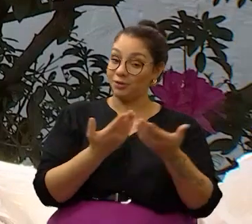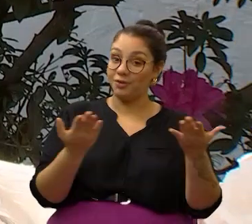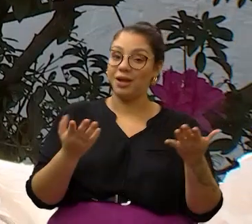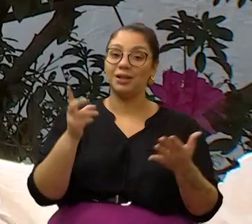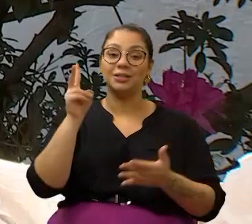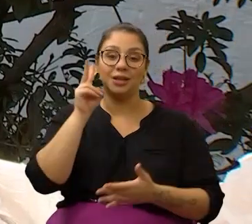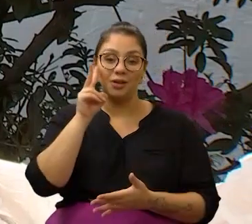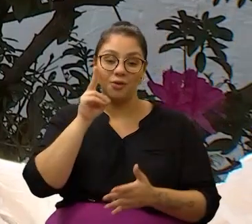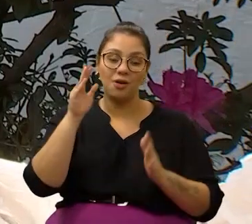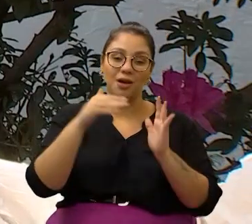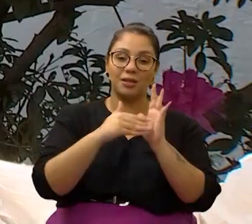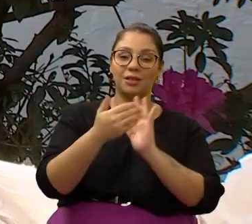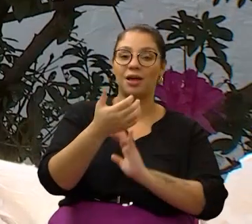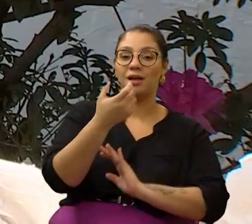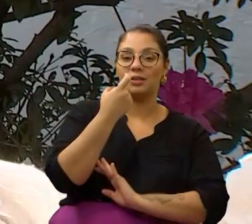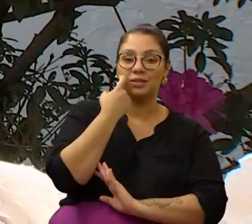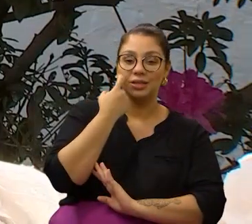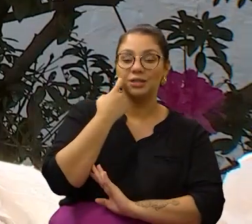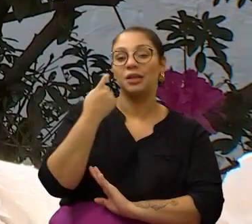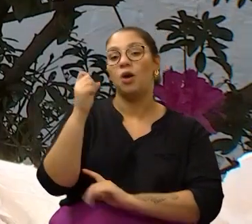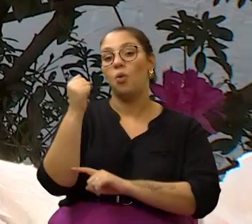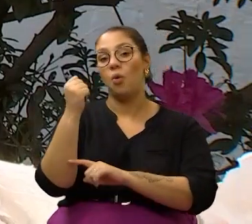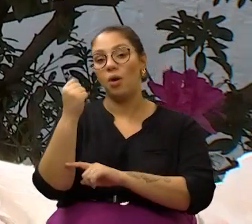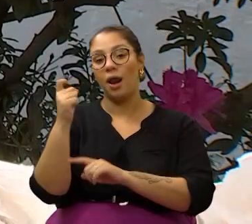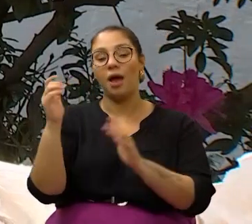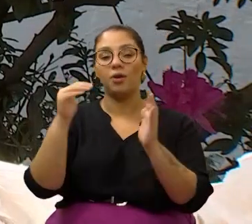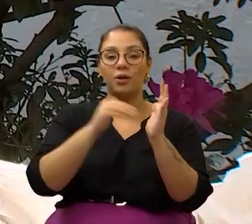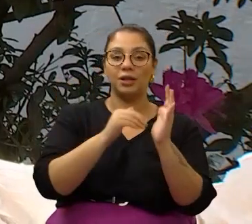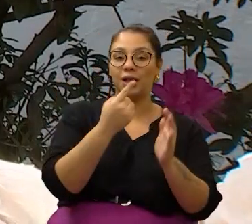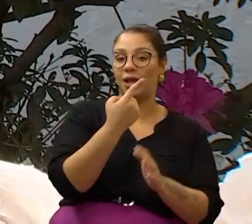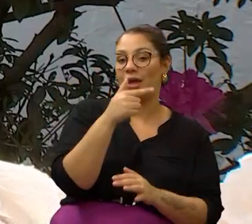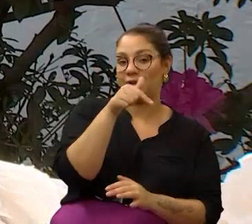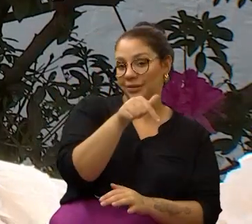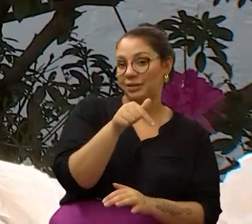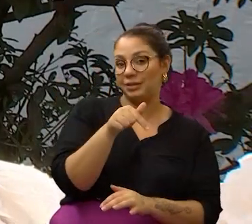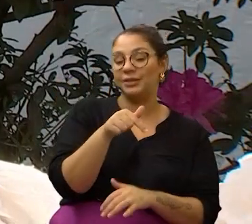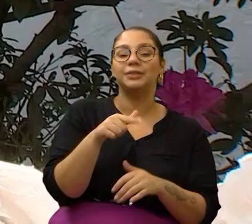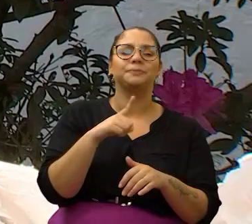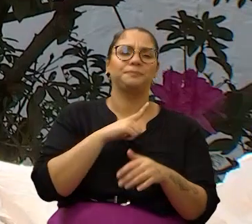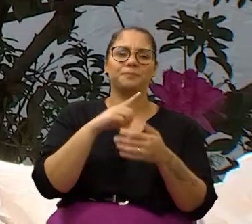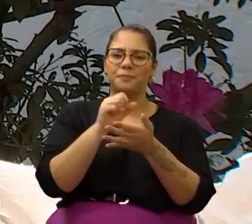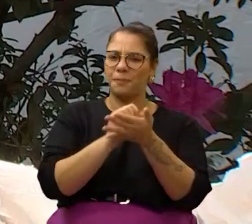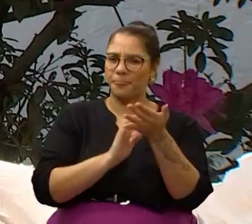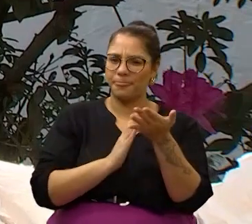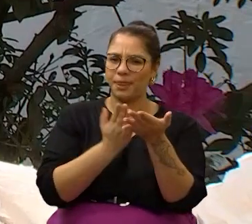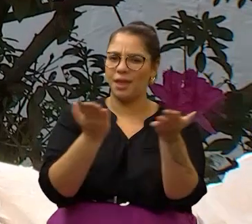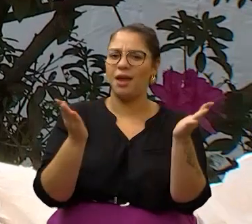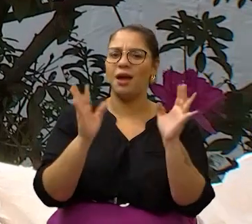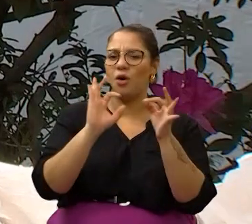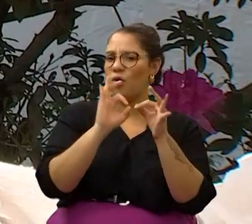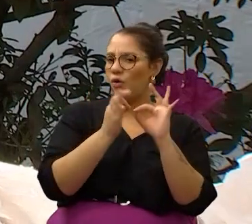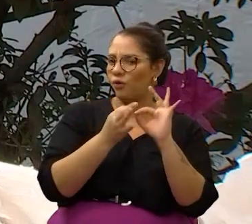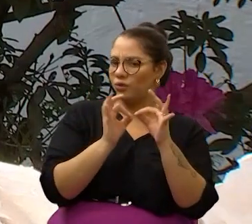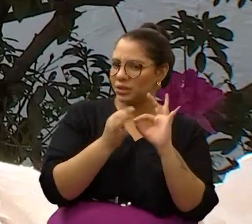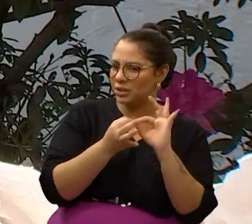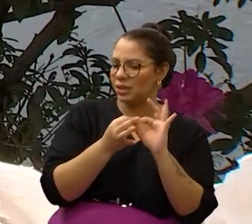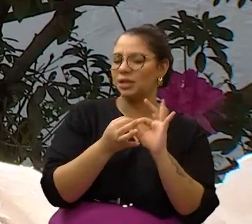-feira, das 8 às 17. Nós temos atividades de oficinas,